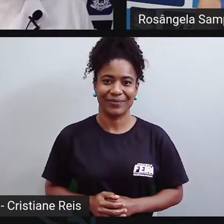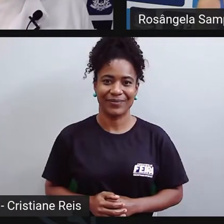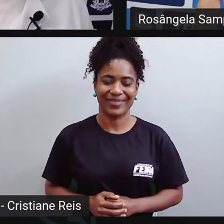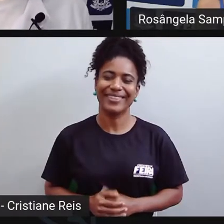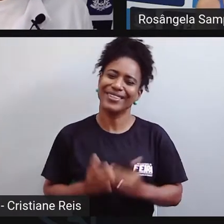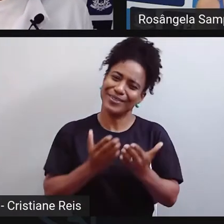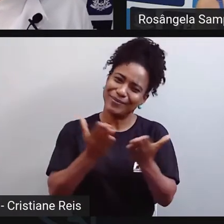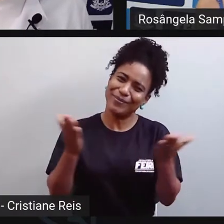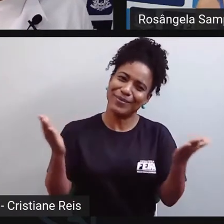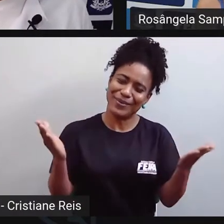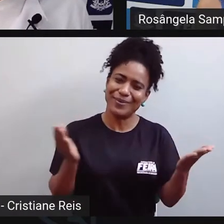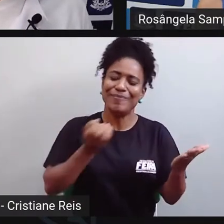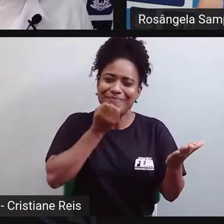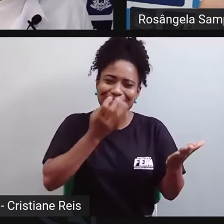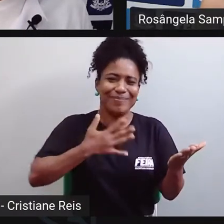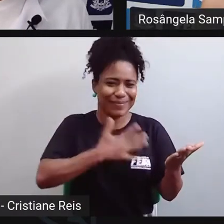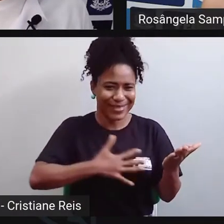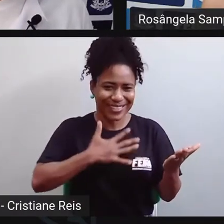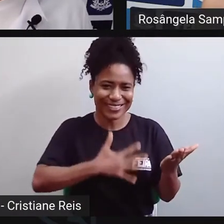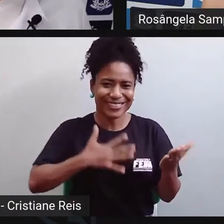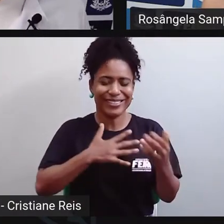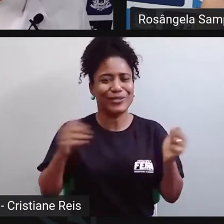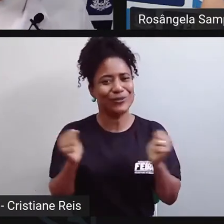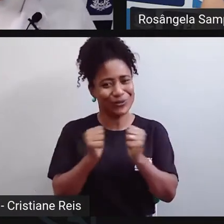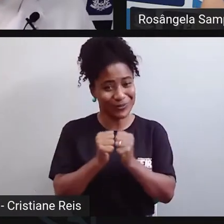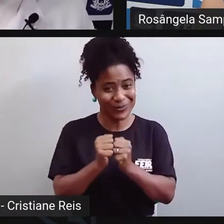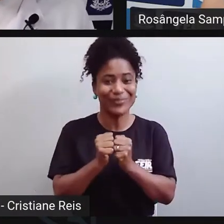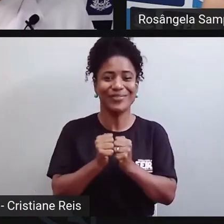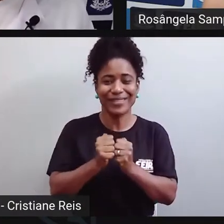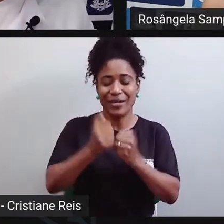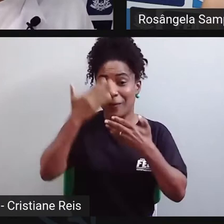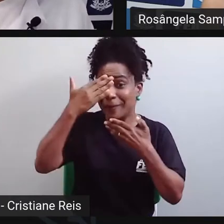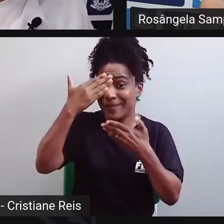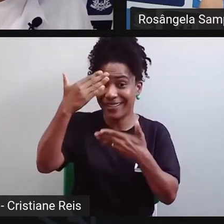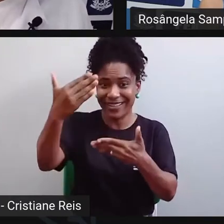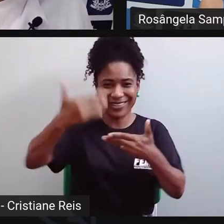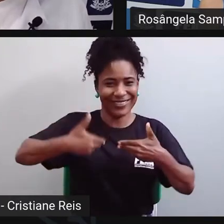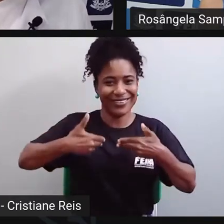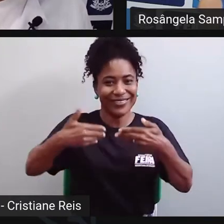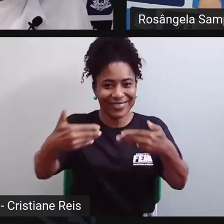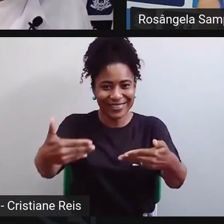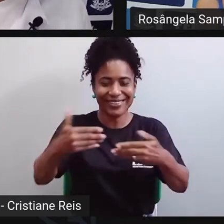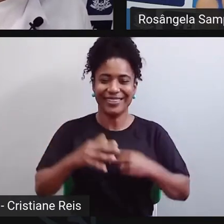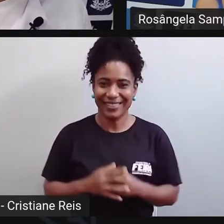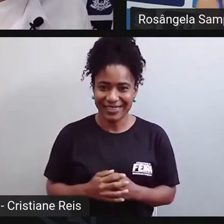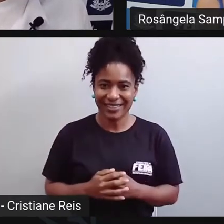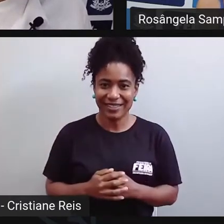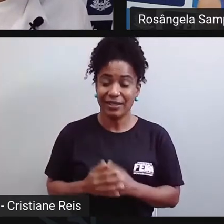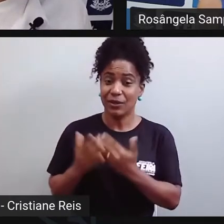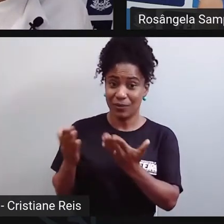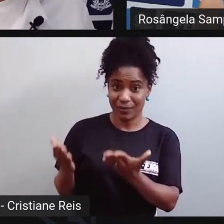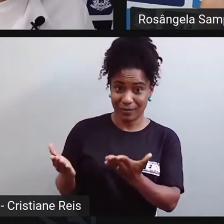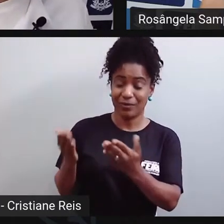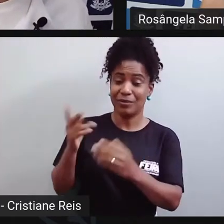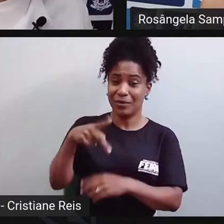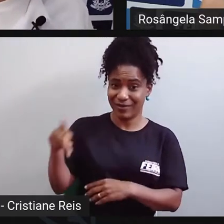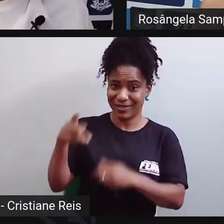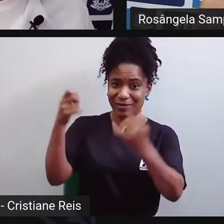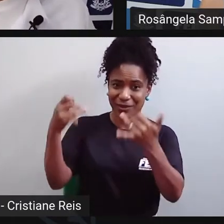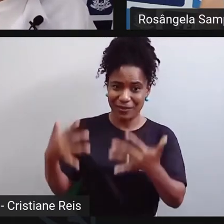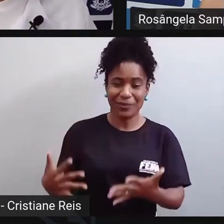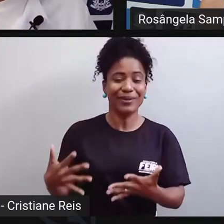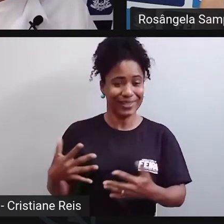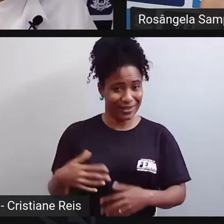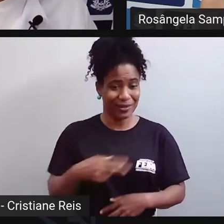prazer estar aqui com vocês, obrigado pelo convite, como o Filipe já disse pra vocês, eu sou Rosângela, sou